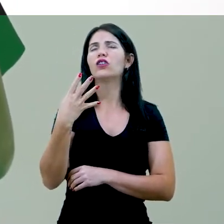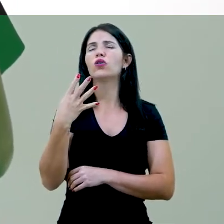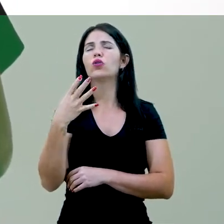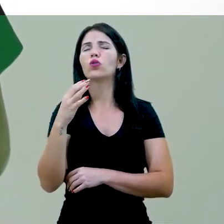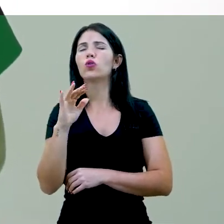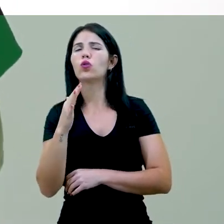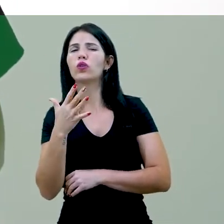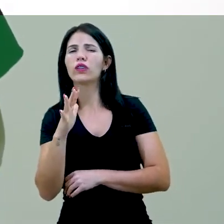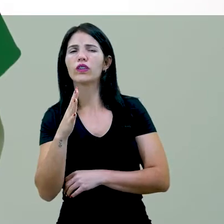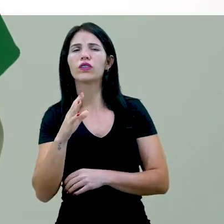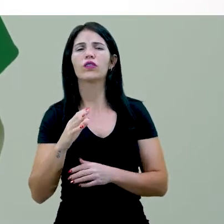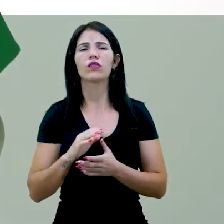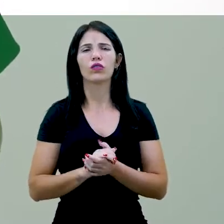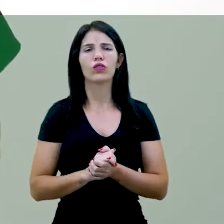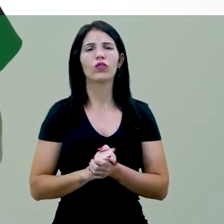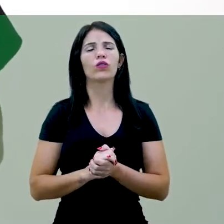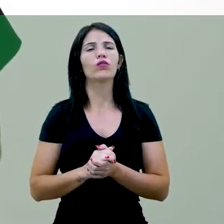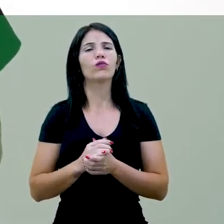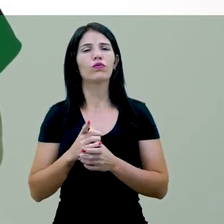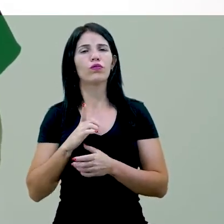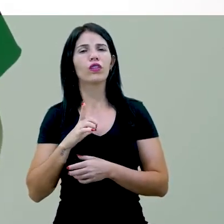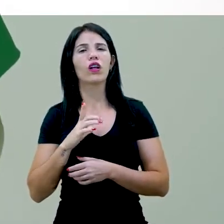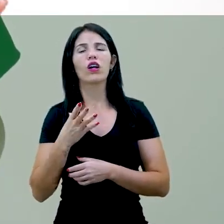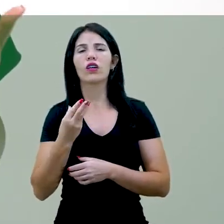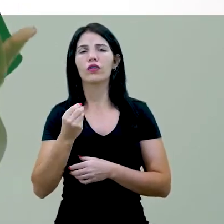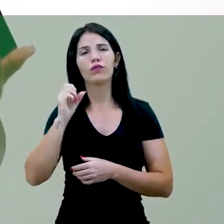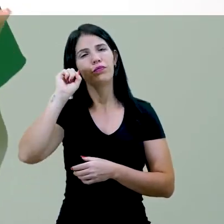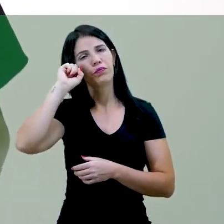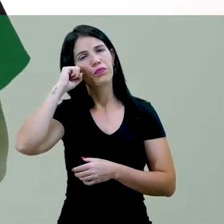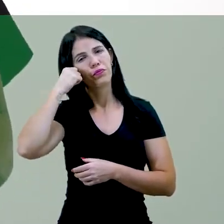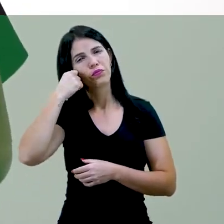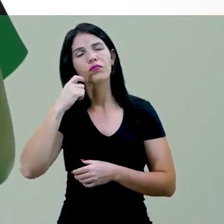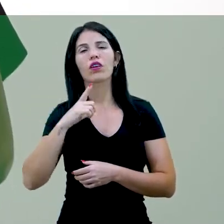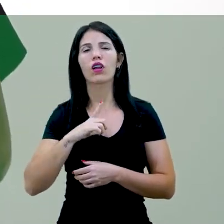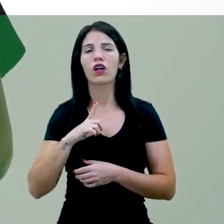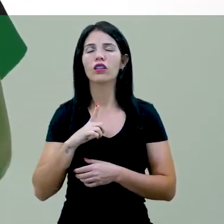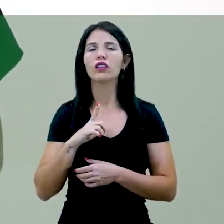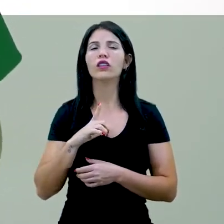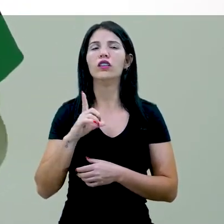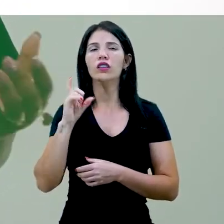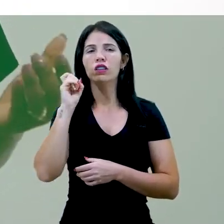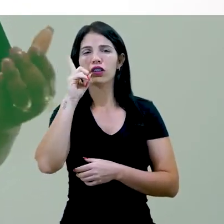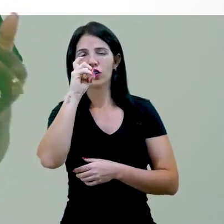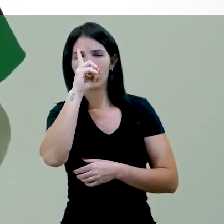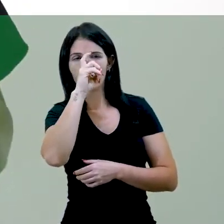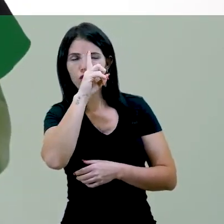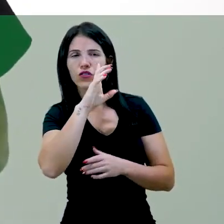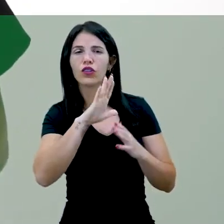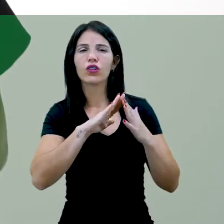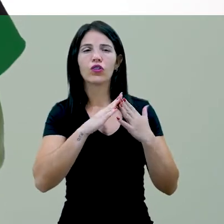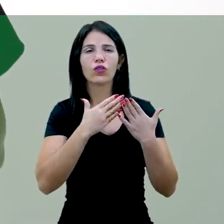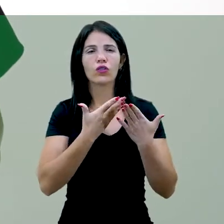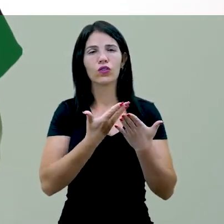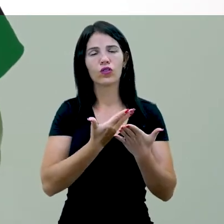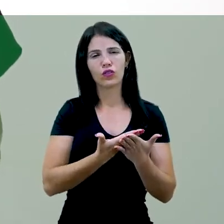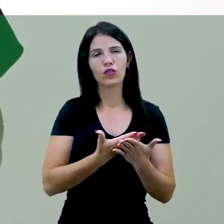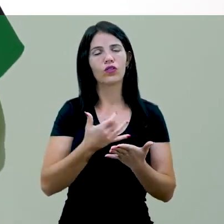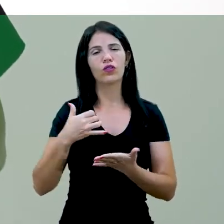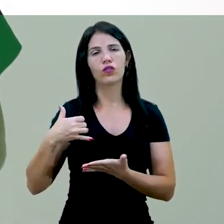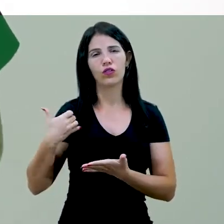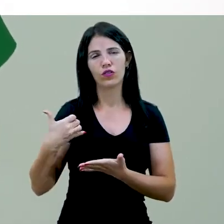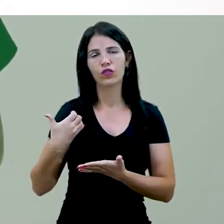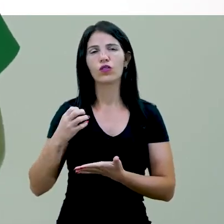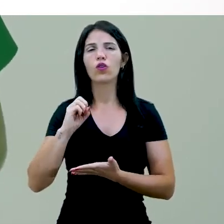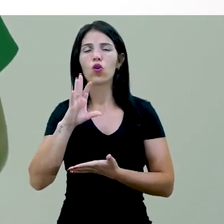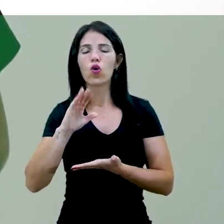seja, uma proporção maior de negros está em situação de atraso escolar matriculado na série inadequada para sua idade